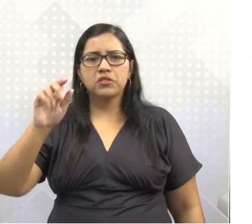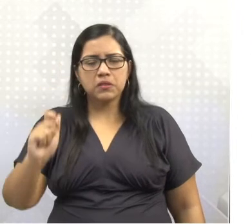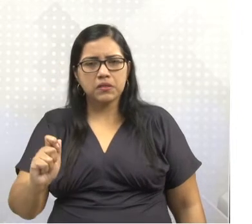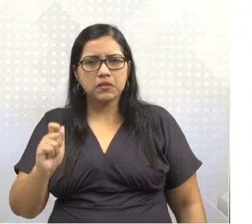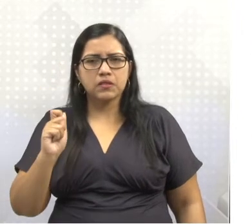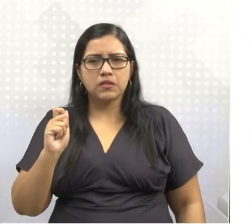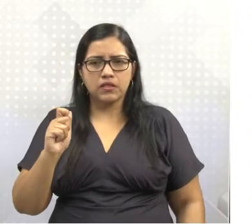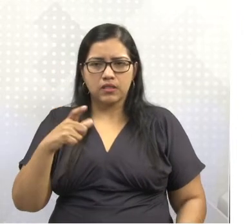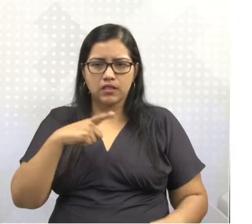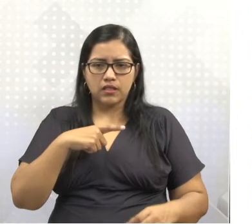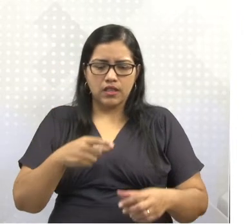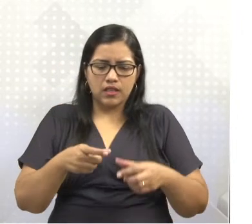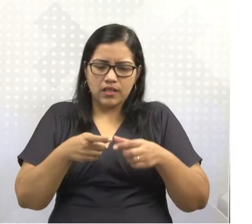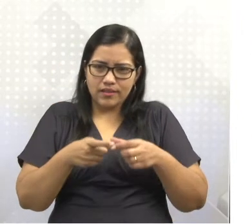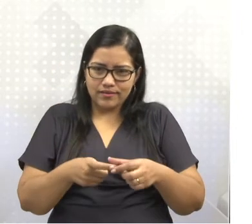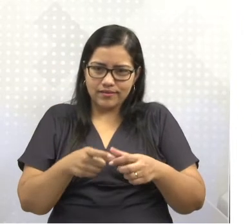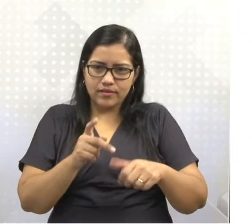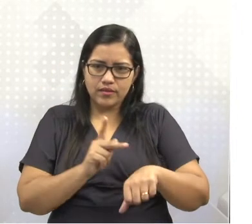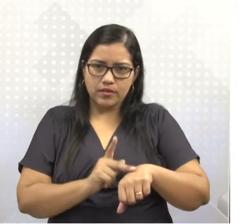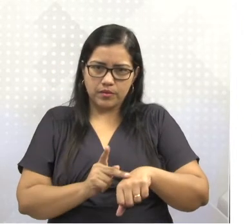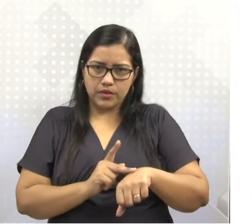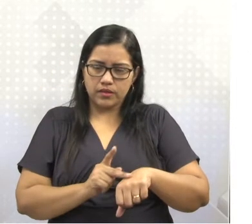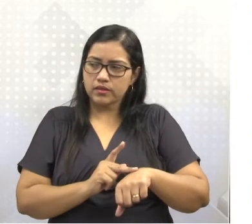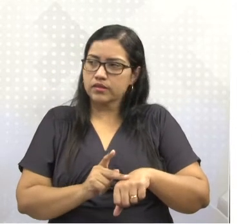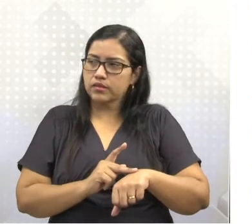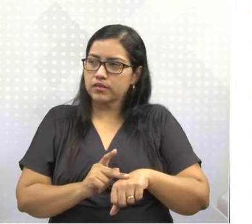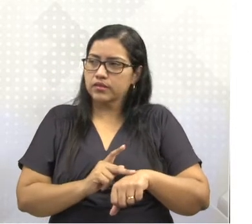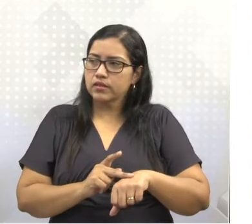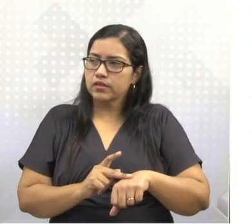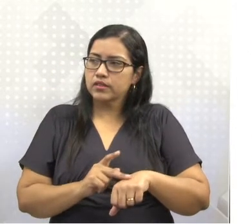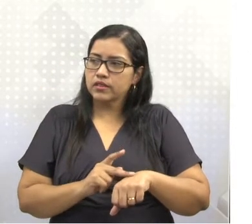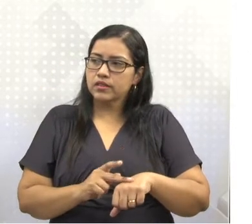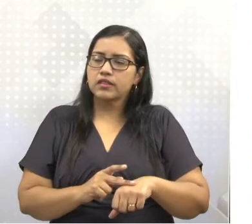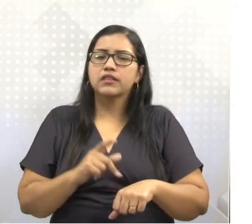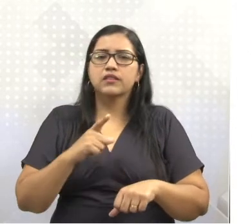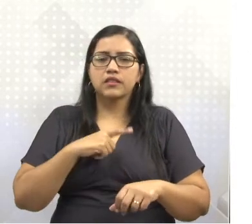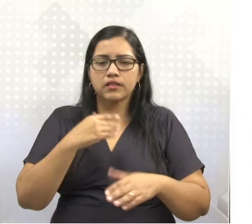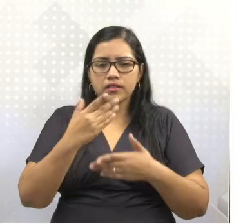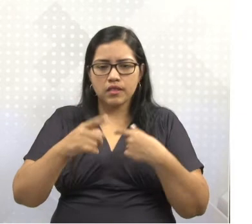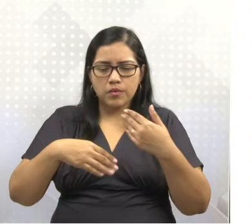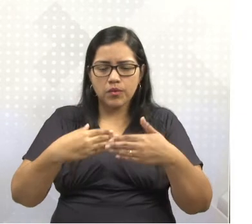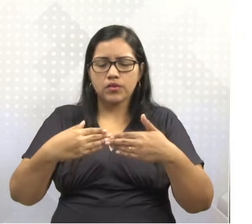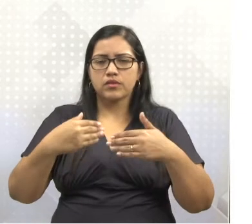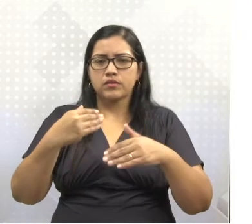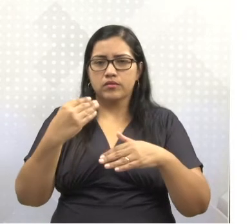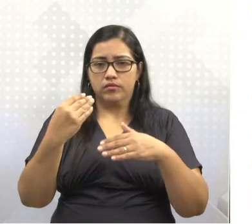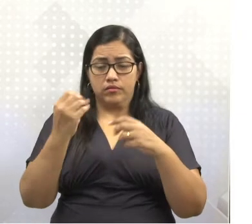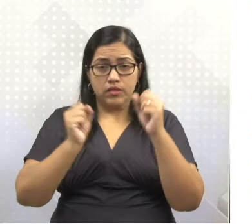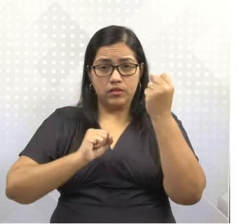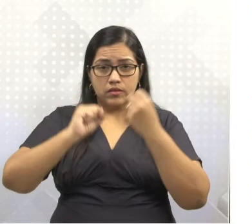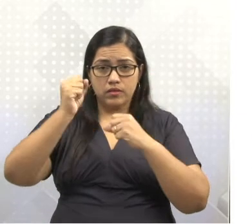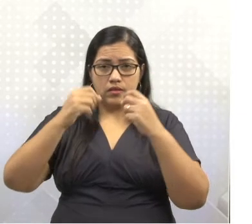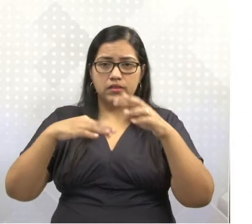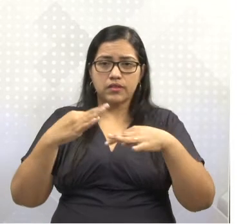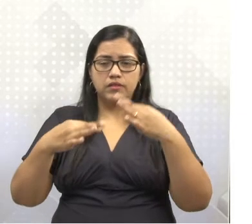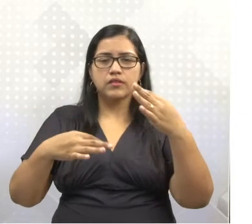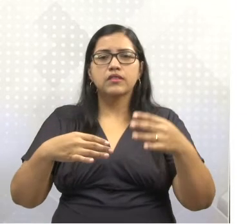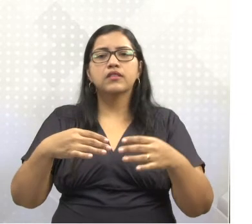A indústria de transformação, com o sucesso dessa siderúrgica de base, ela vai promover o quê? As indústrias